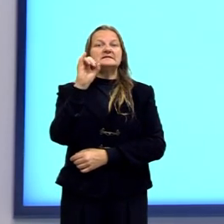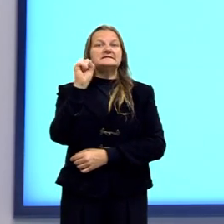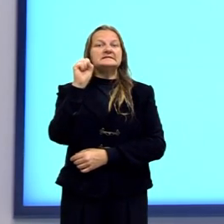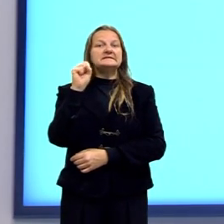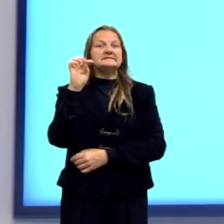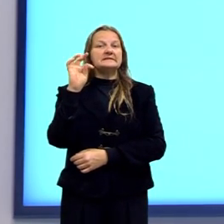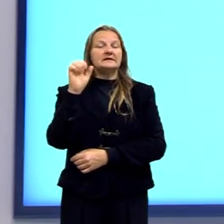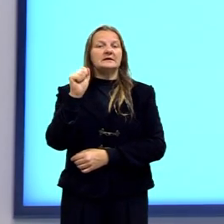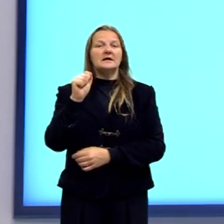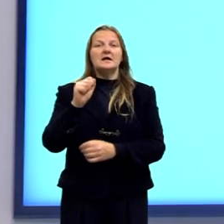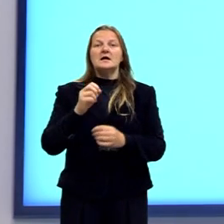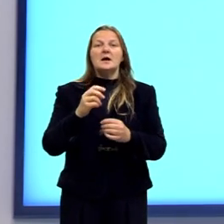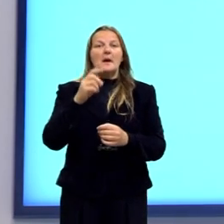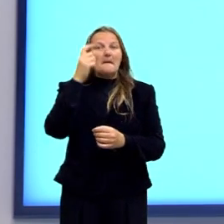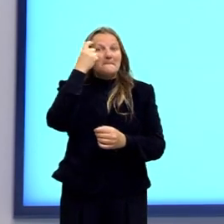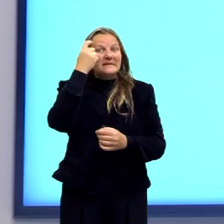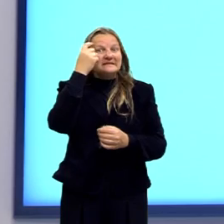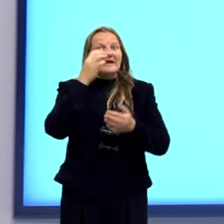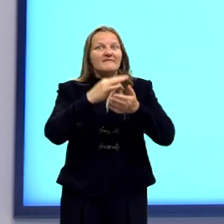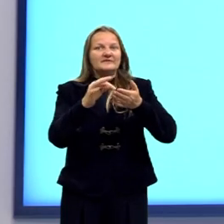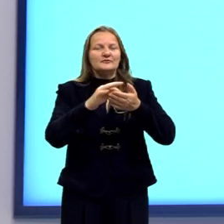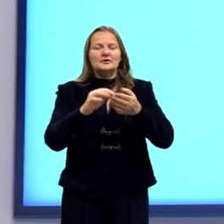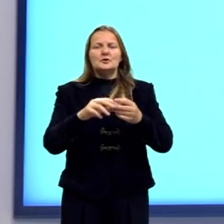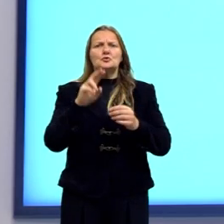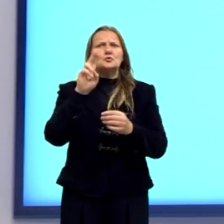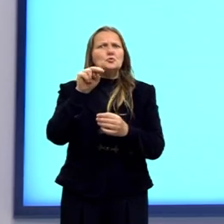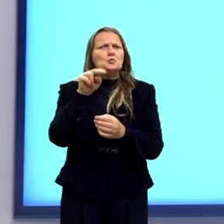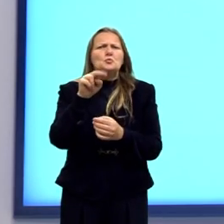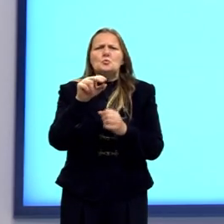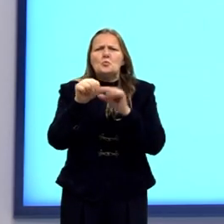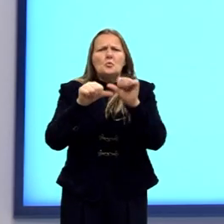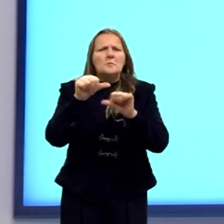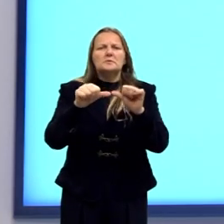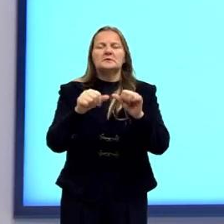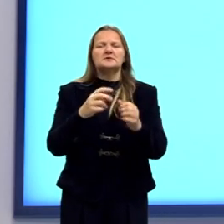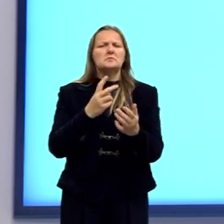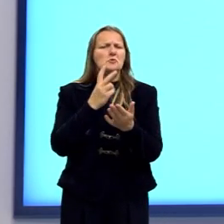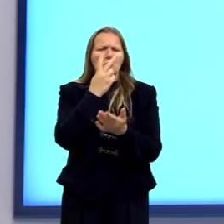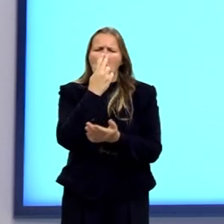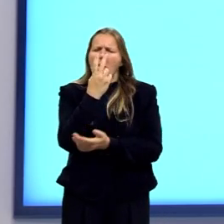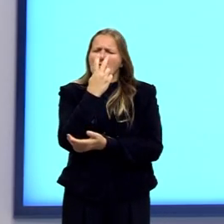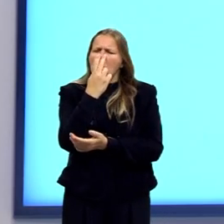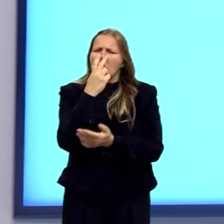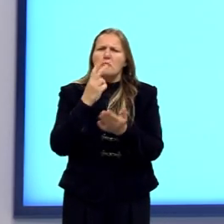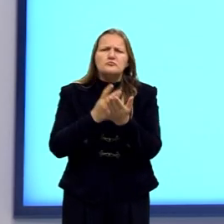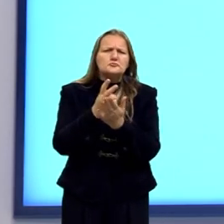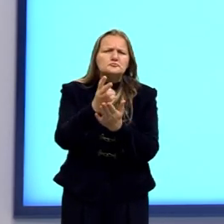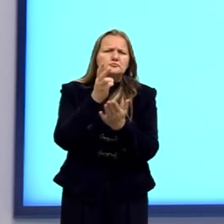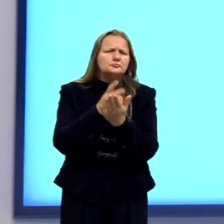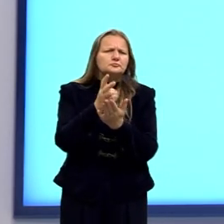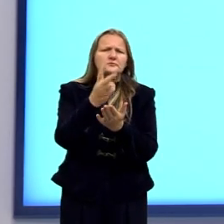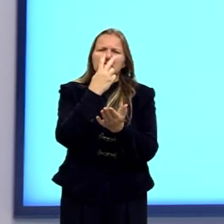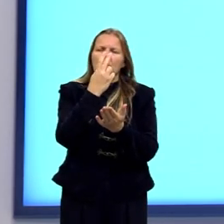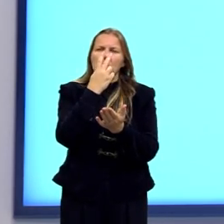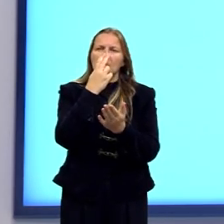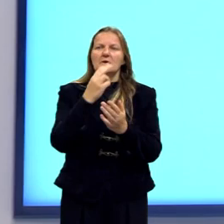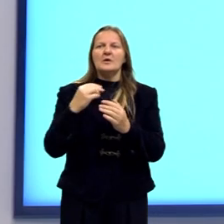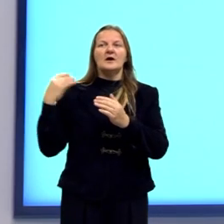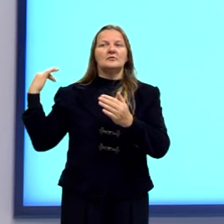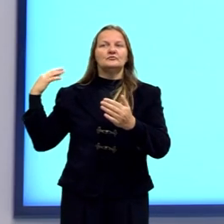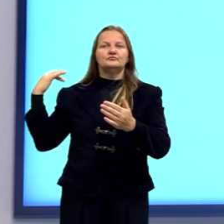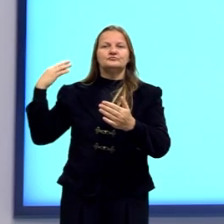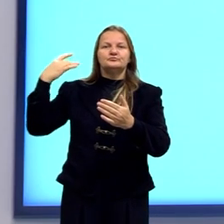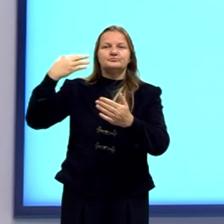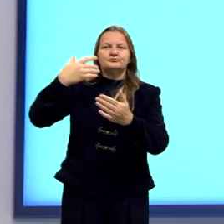não vão sofrer mudanças ao longo do tempo. Aqui tá uma linha do tempo, tá, gente? Então,